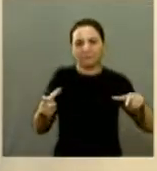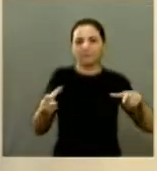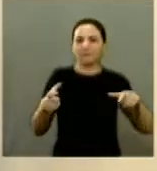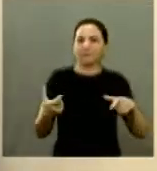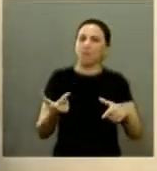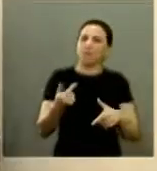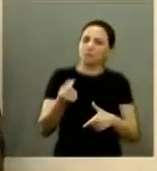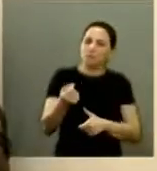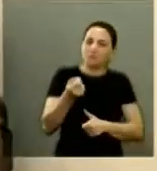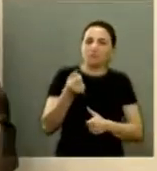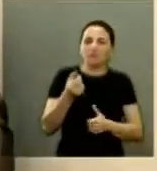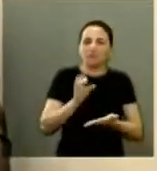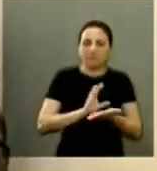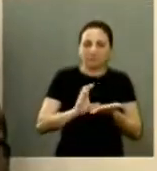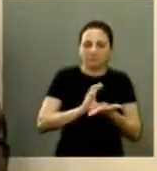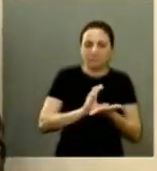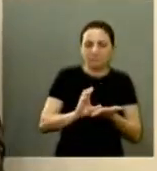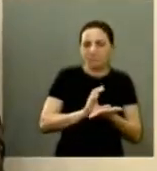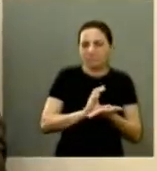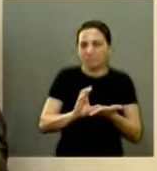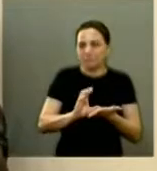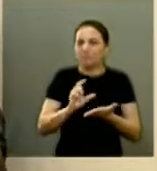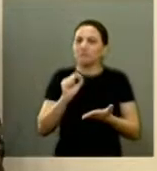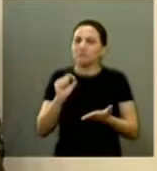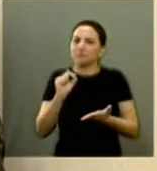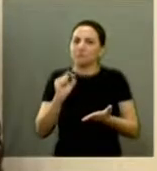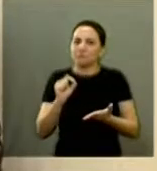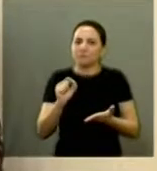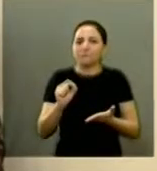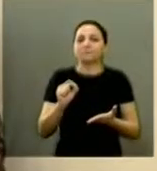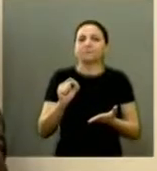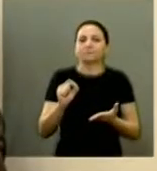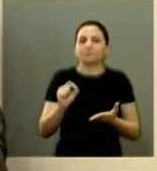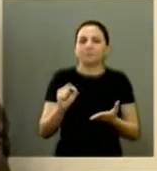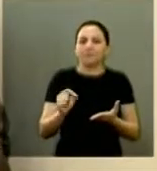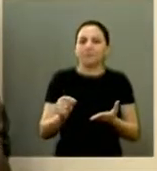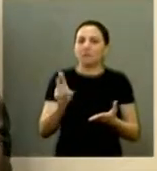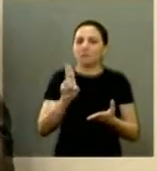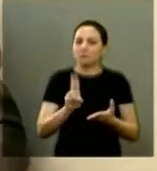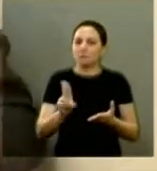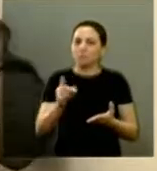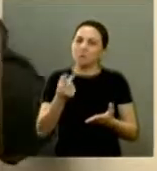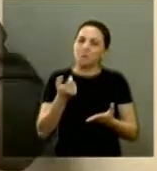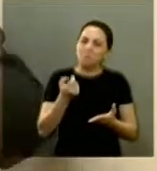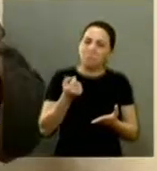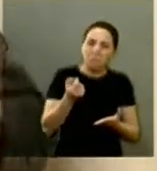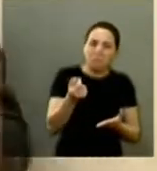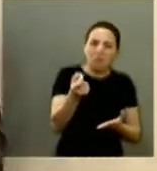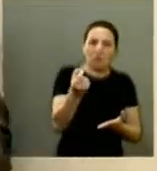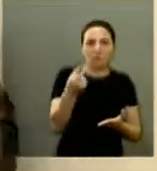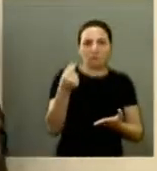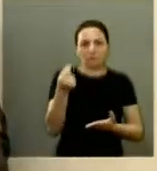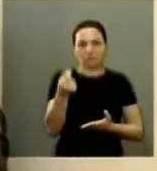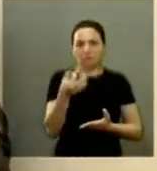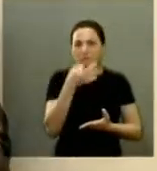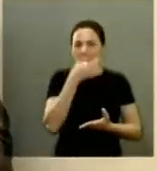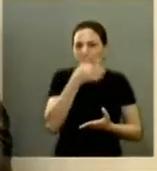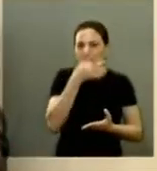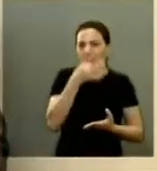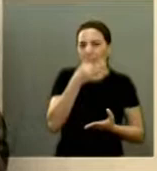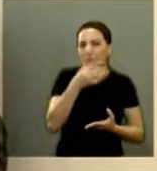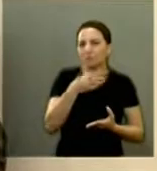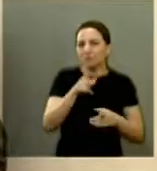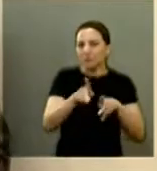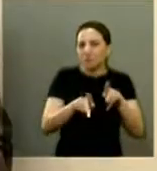recurso financeiro e eles acabam não doando então nós trabalhamos com migalhas e vamos levando nossa proposta até o